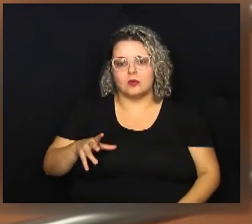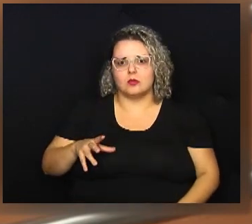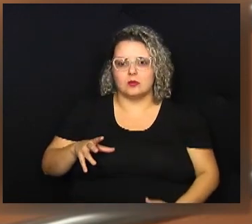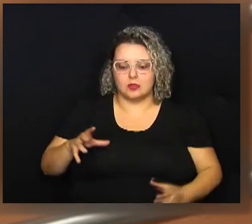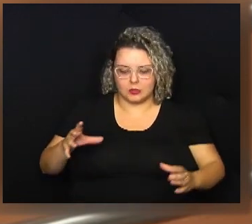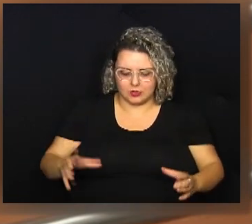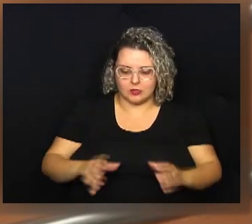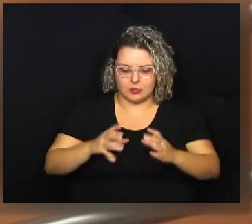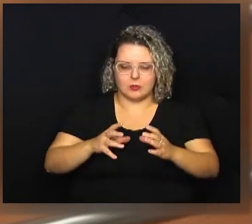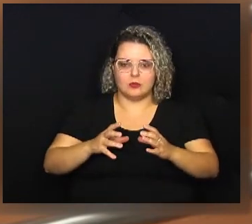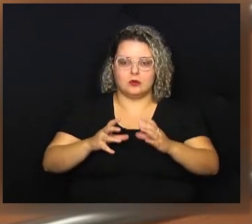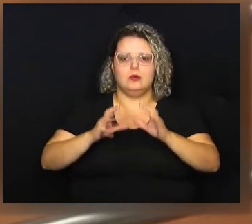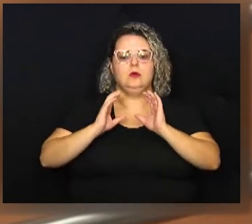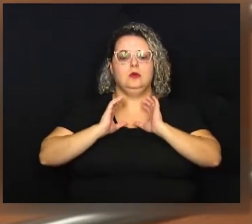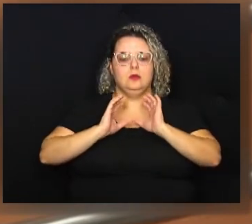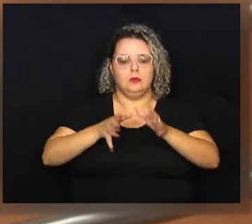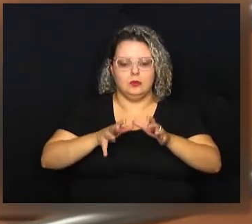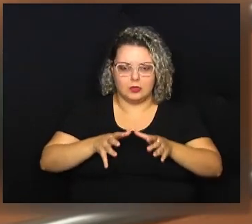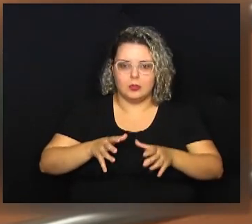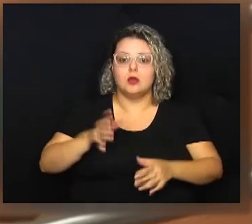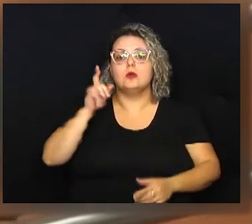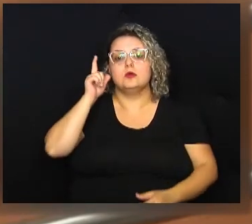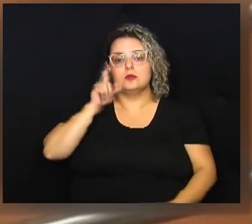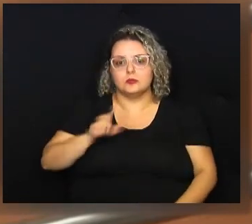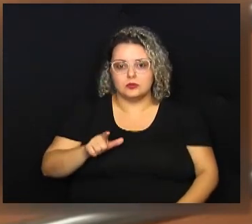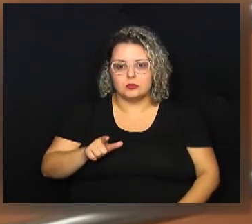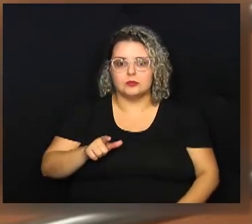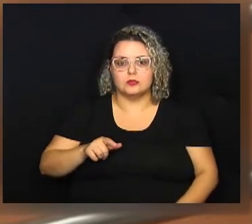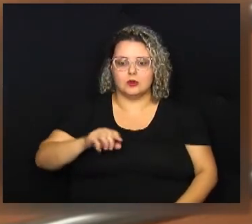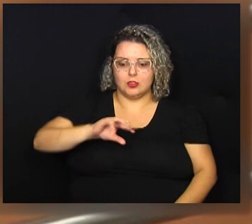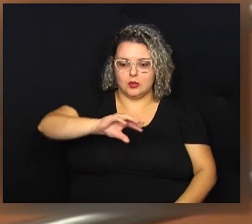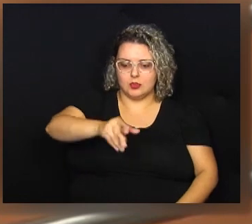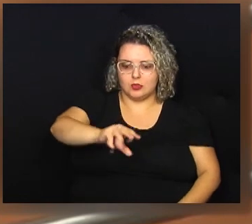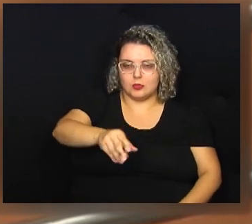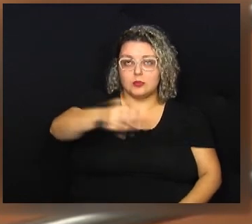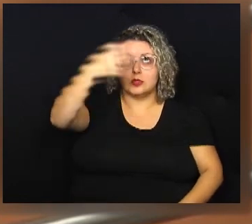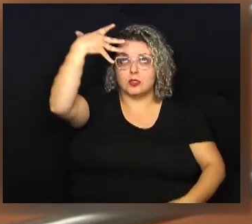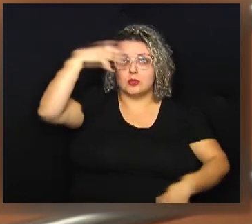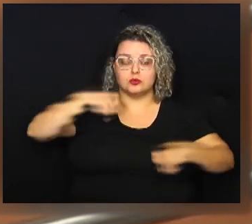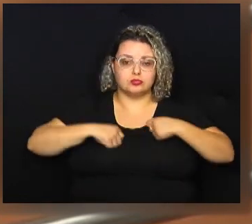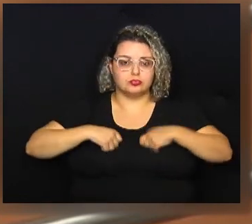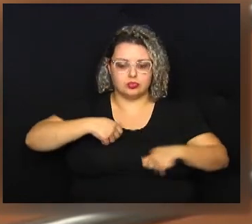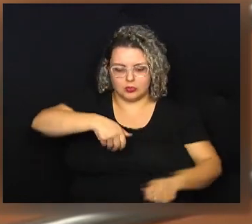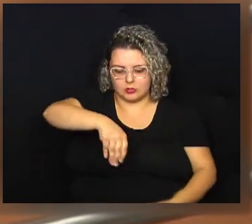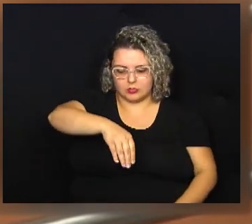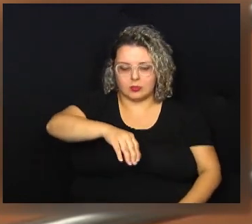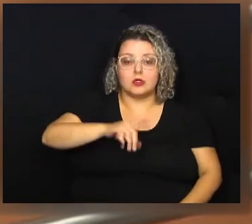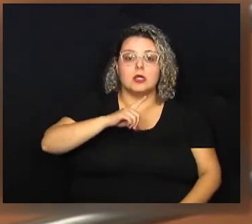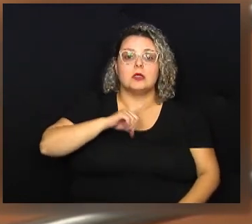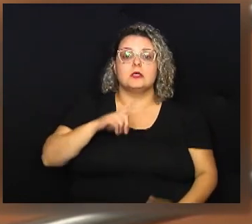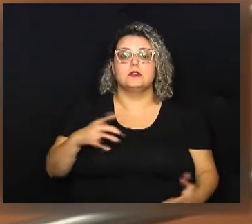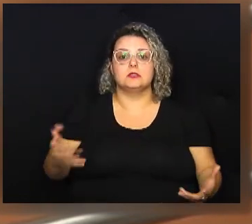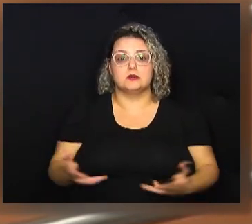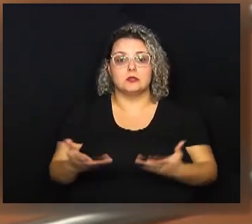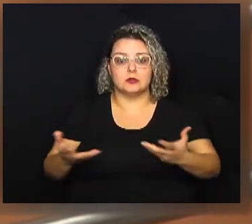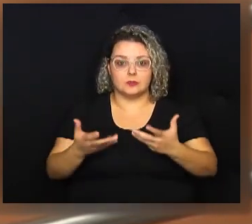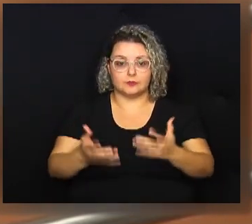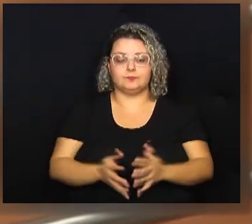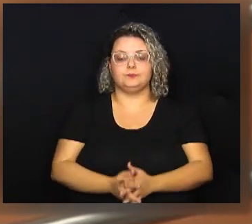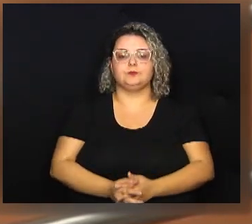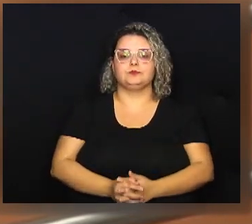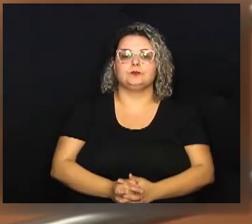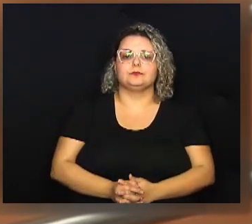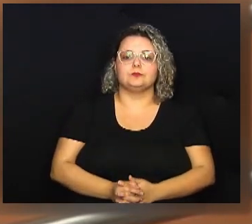ela consegue pegar uma bola e jogar uma bola, hoje ela consegue ligar um chuveiro, ligar uma torneira, porque houve uma